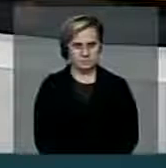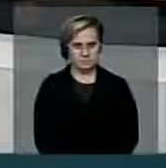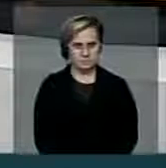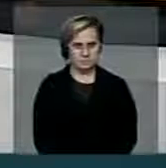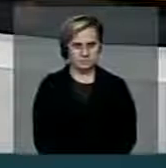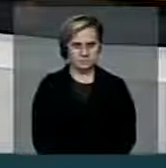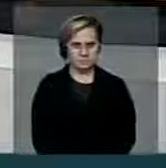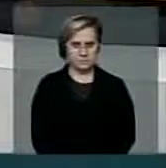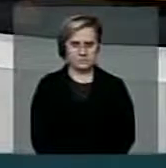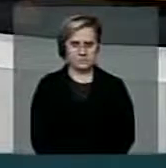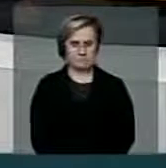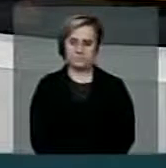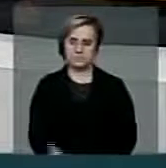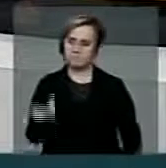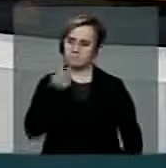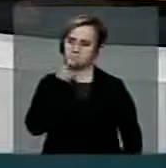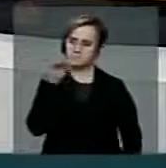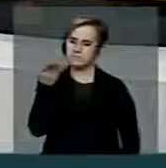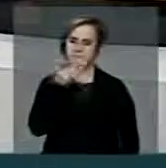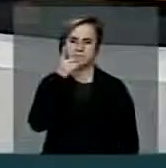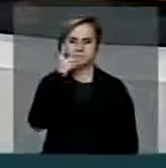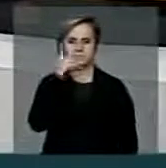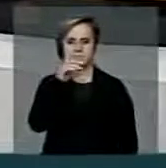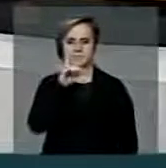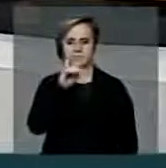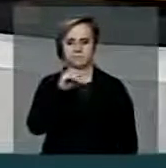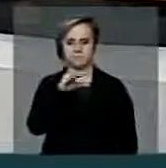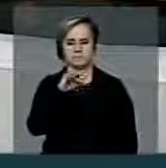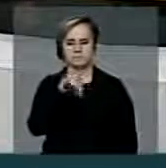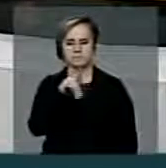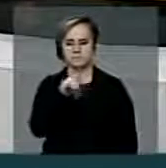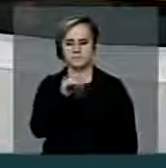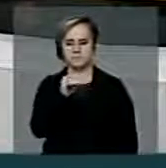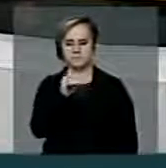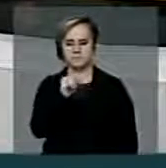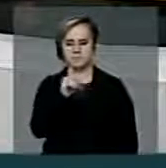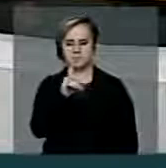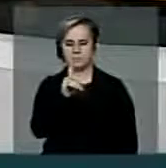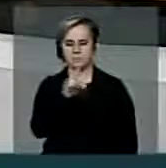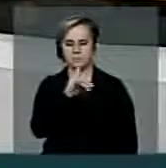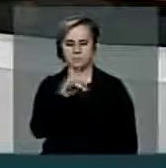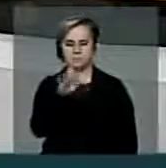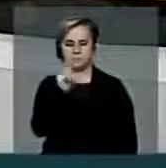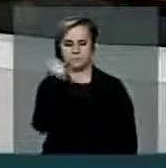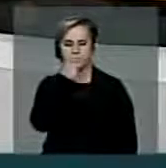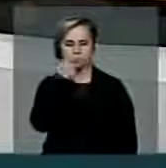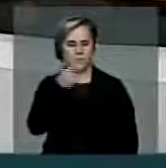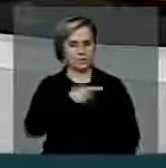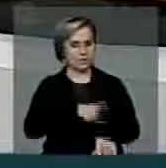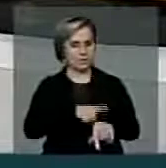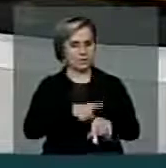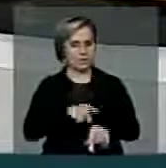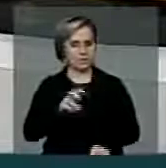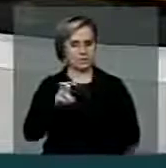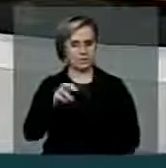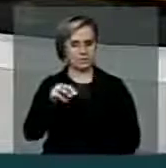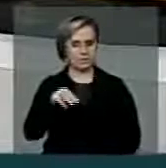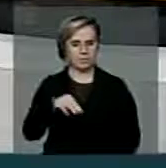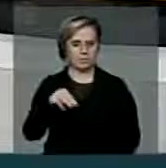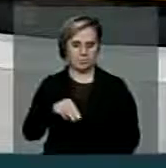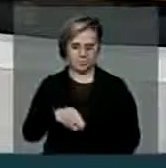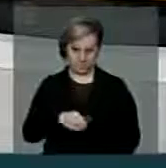Passo então ao deputado Domingos Dutra para que possa fazer uso da palavra durante o pequeno expediente. Vossa